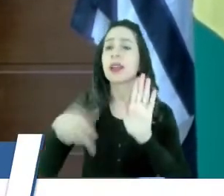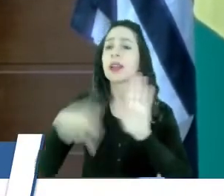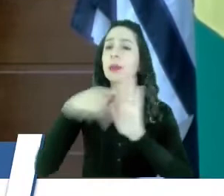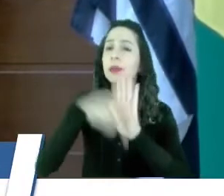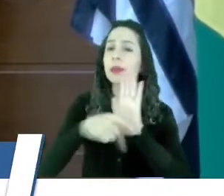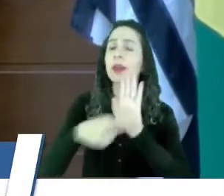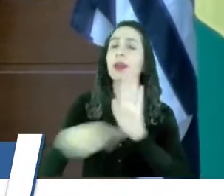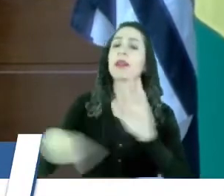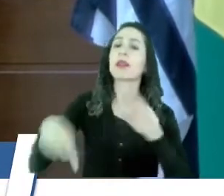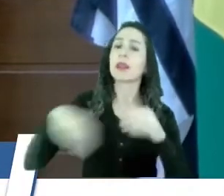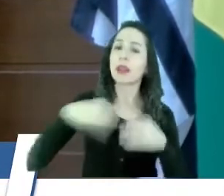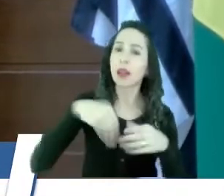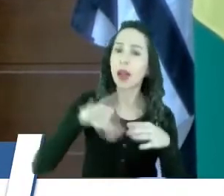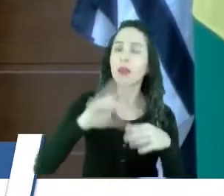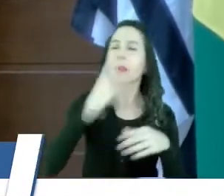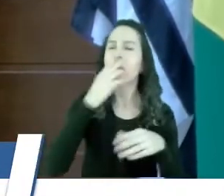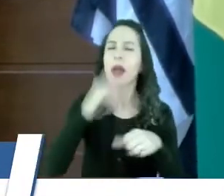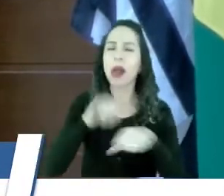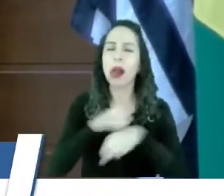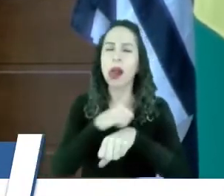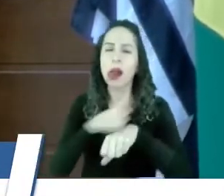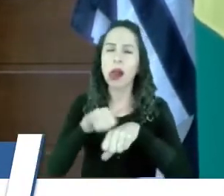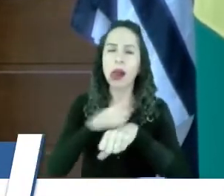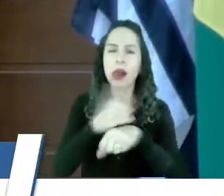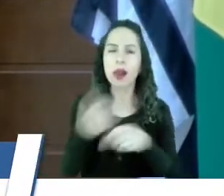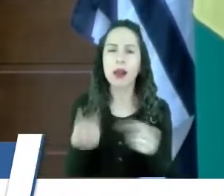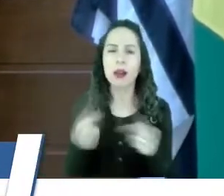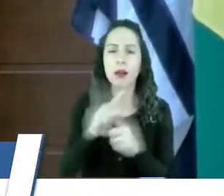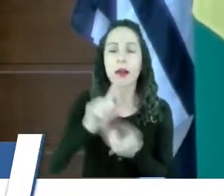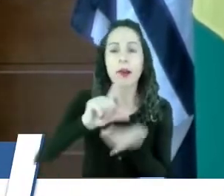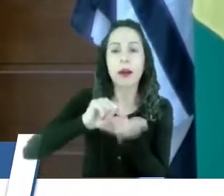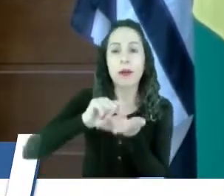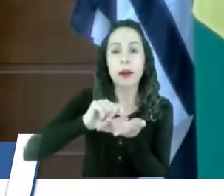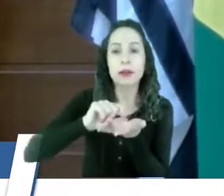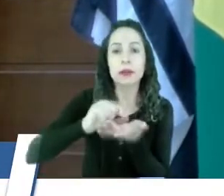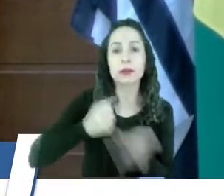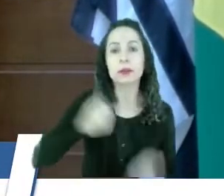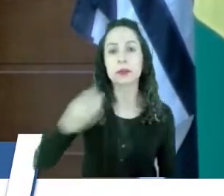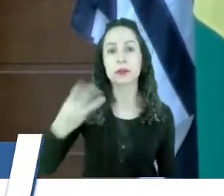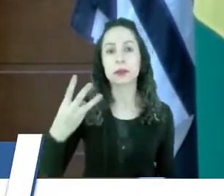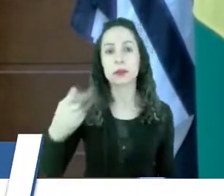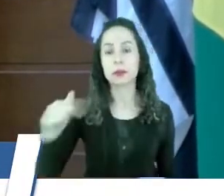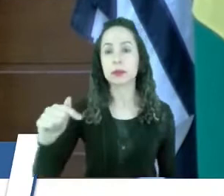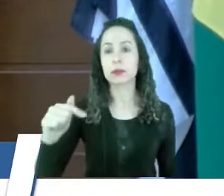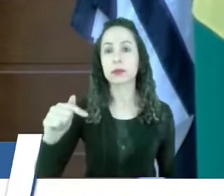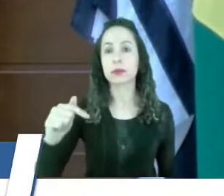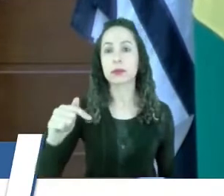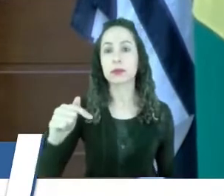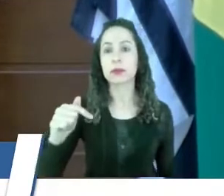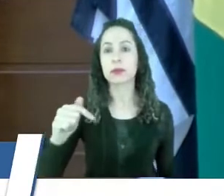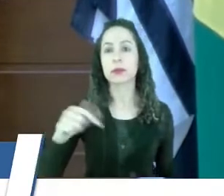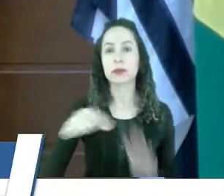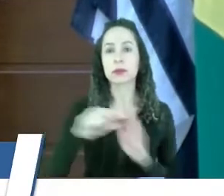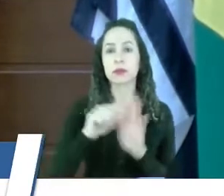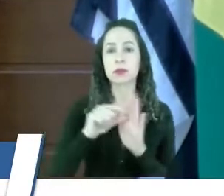tentando burlar o que diz o artigo 37, inciso 2, da Constituição.